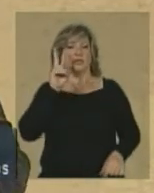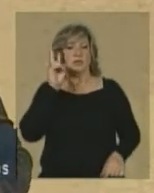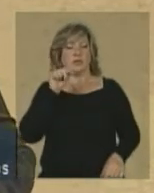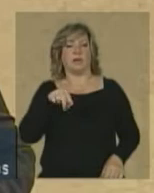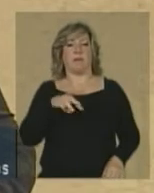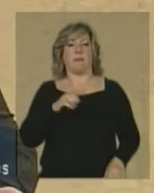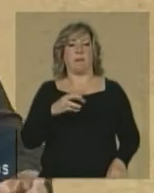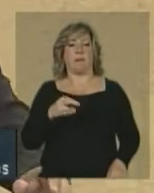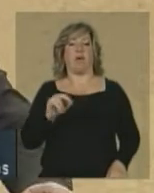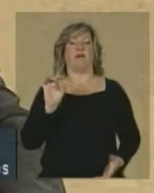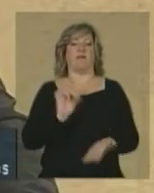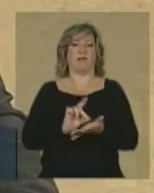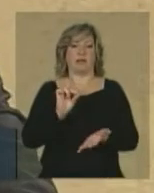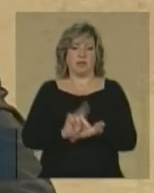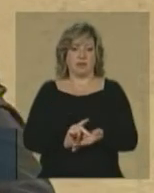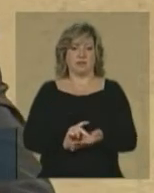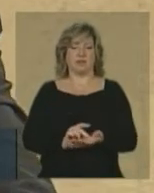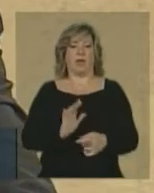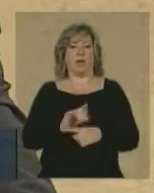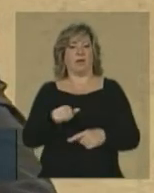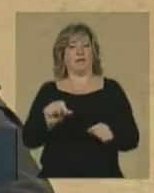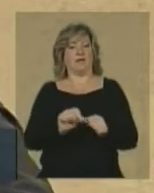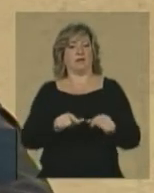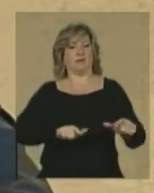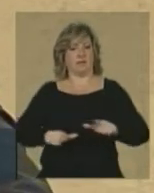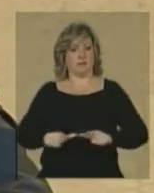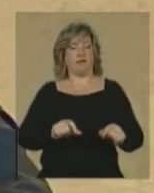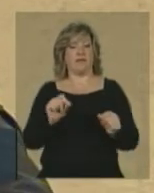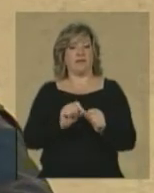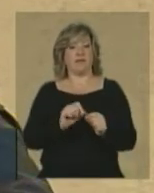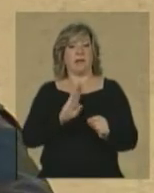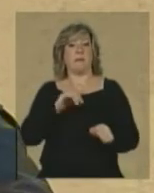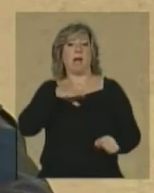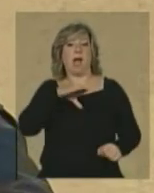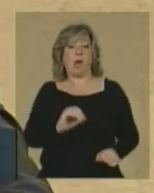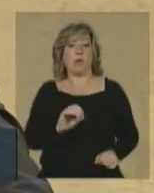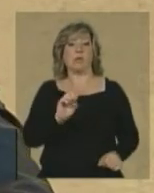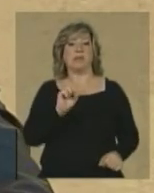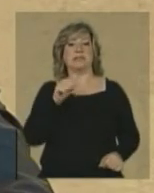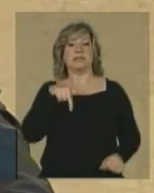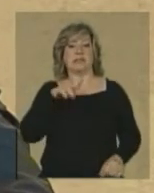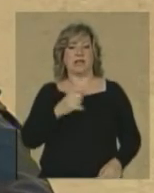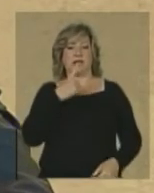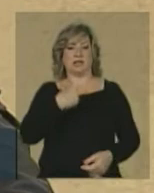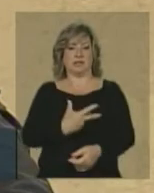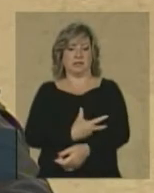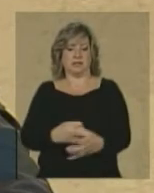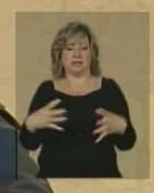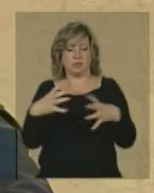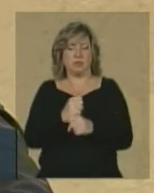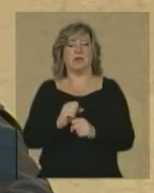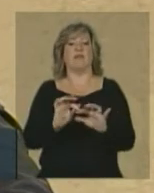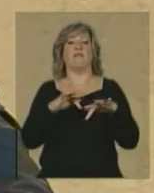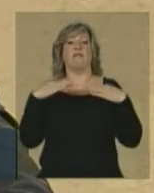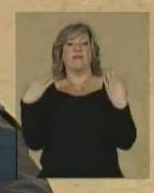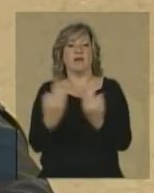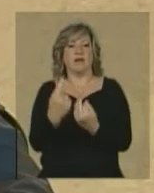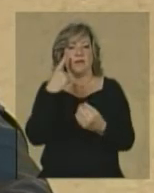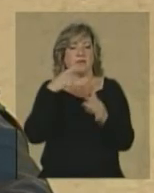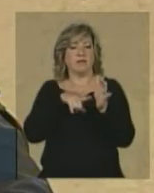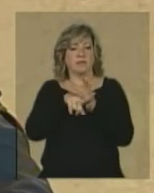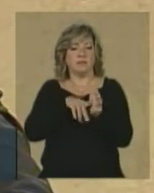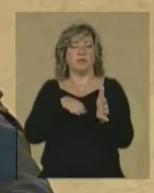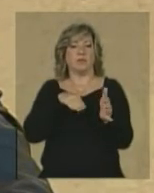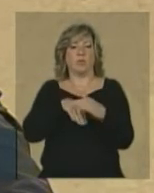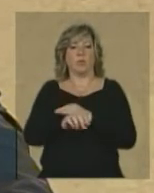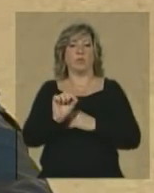para possibilitar o desenvolvimento de suas atividades, criou um banco de sangue retirado de familiares de mortes desaparecidos políticos,